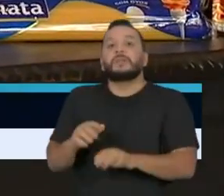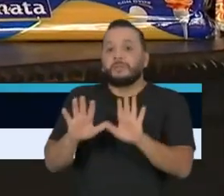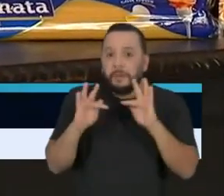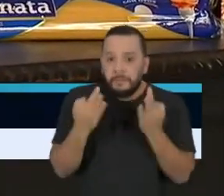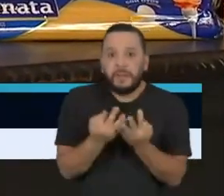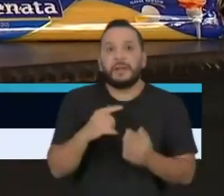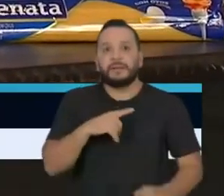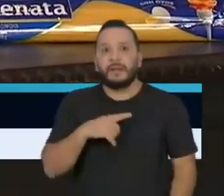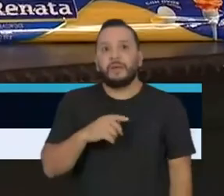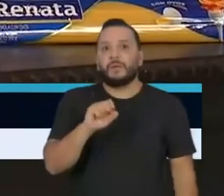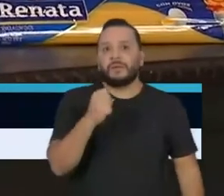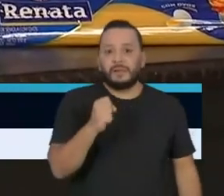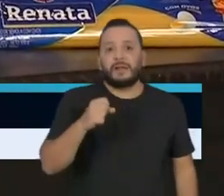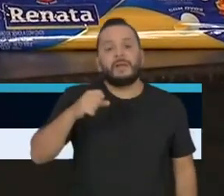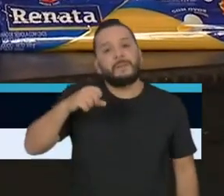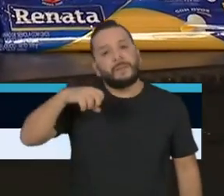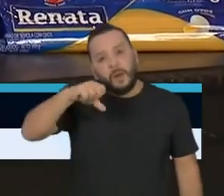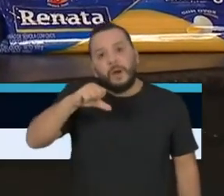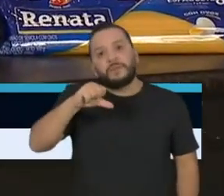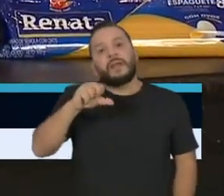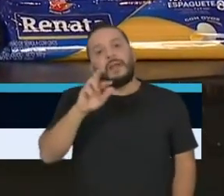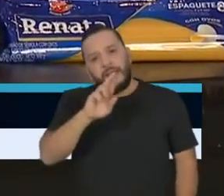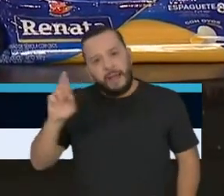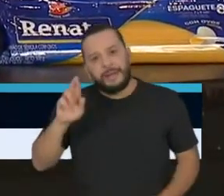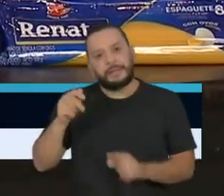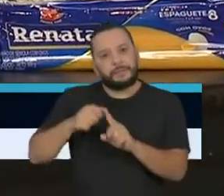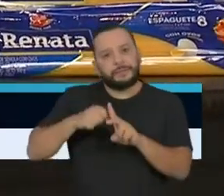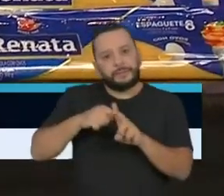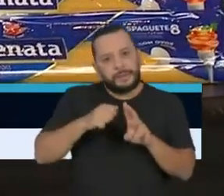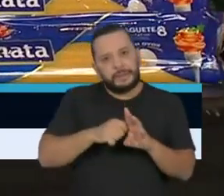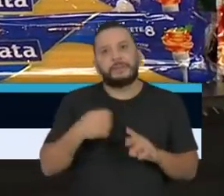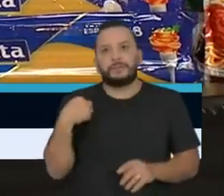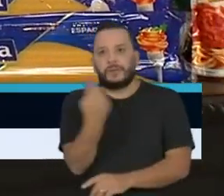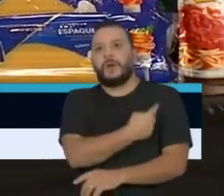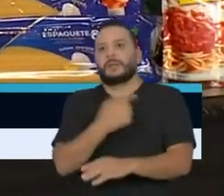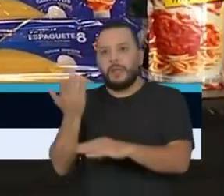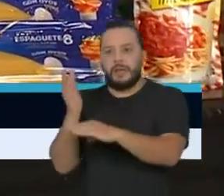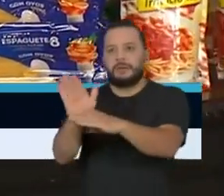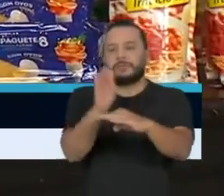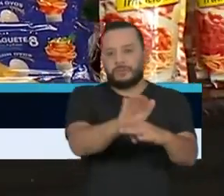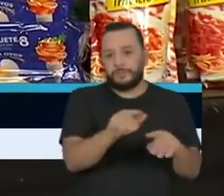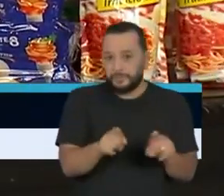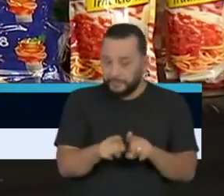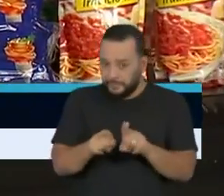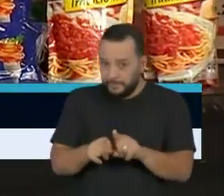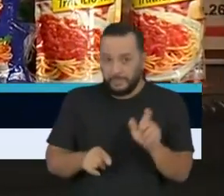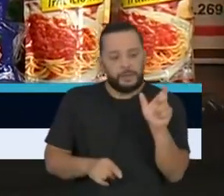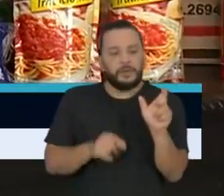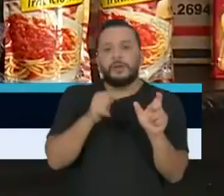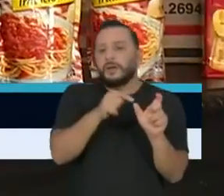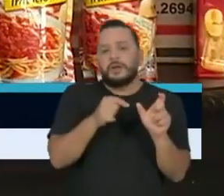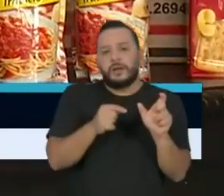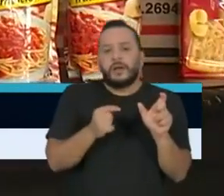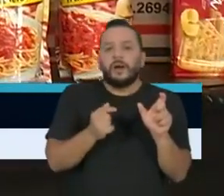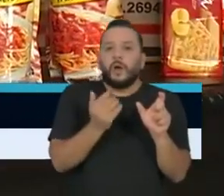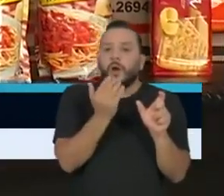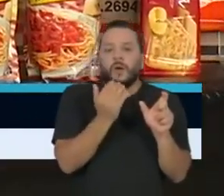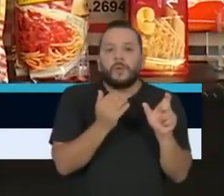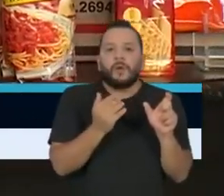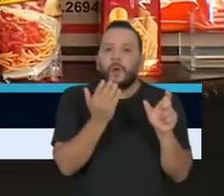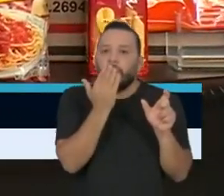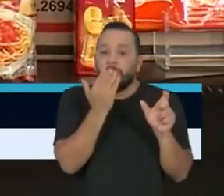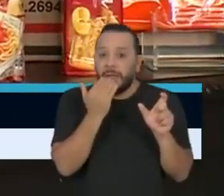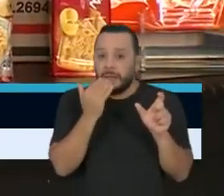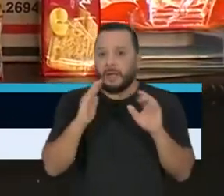$ 89,00 per capita mensal. Merenda em Casa, um programa da Secretaria da